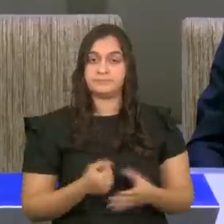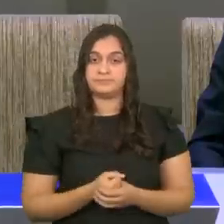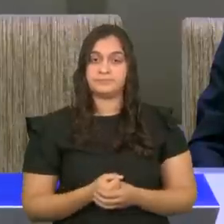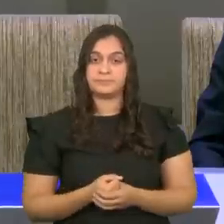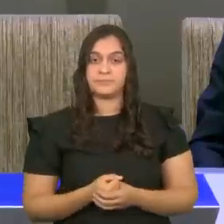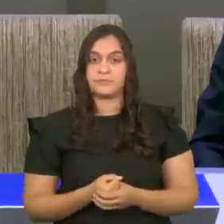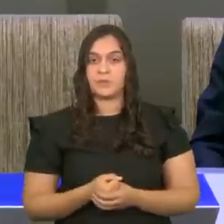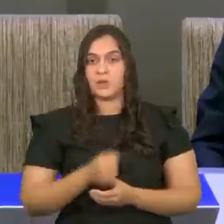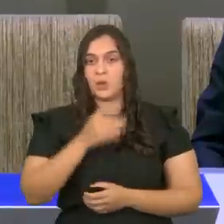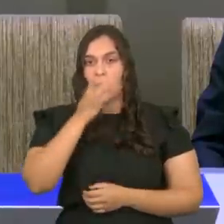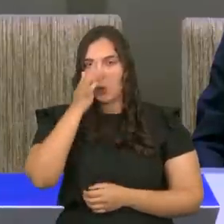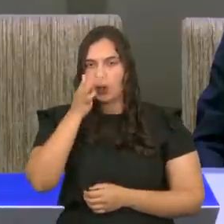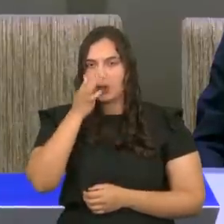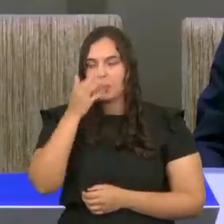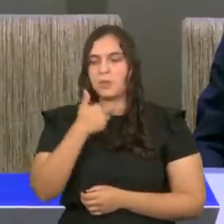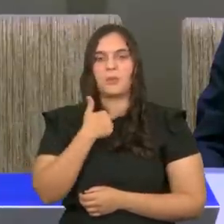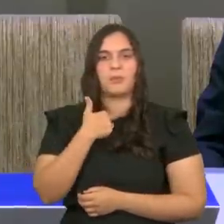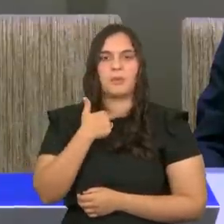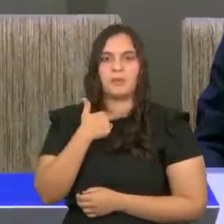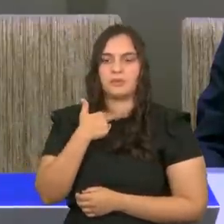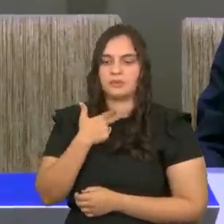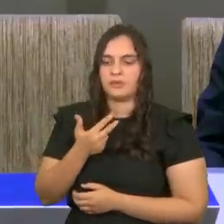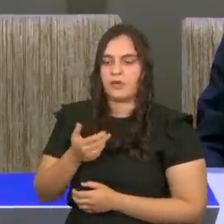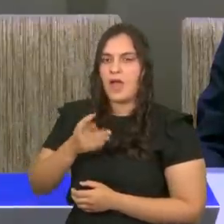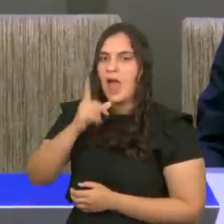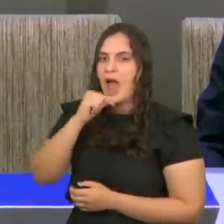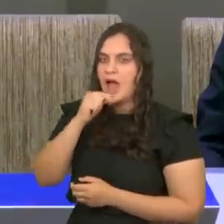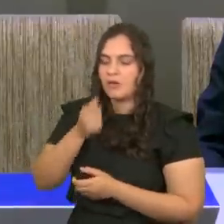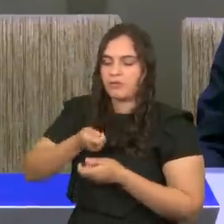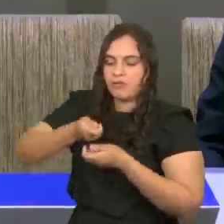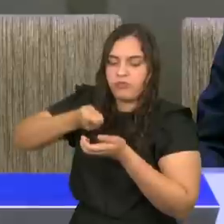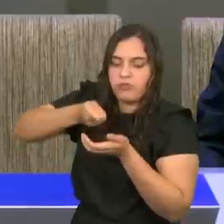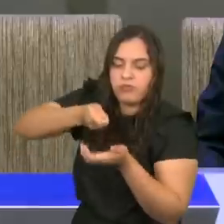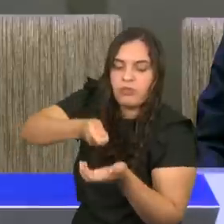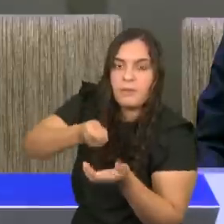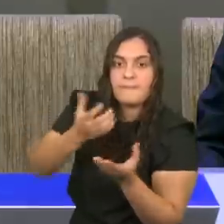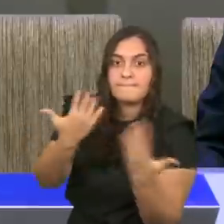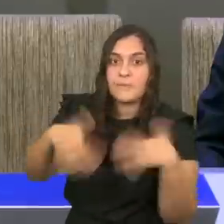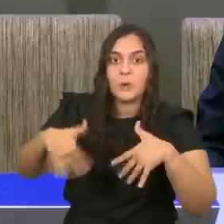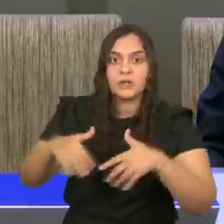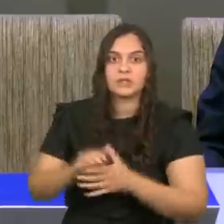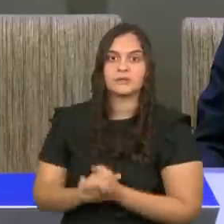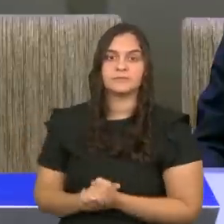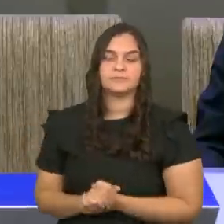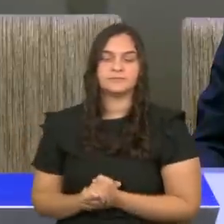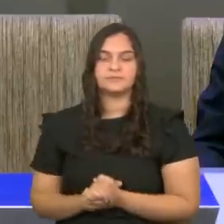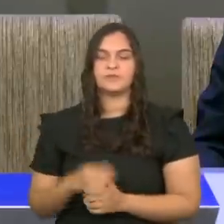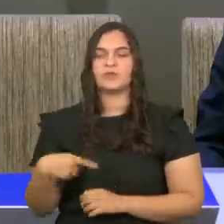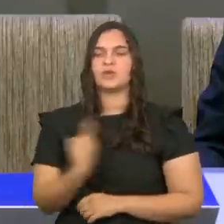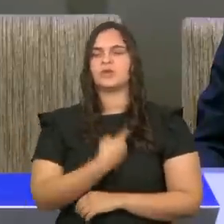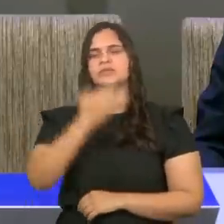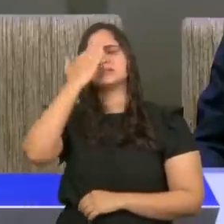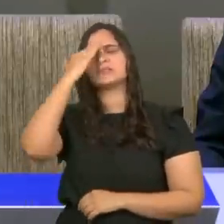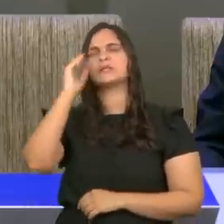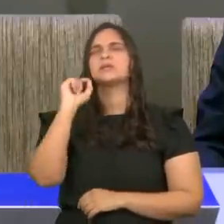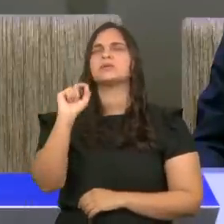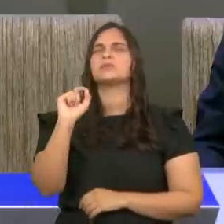colocar, excesso de água. Nós entendemos, que a nossa vida, é